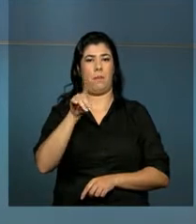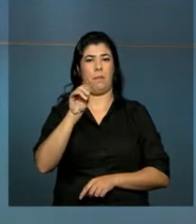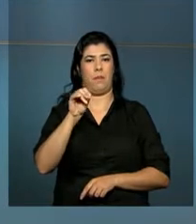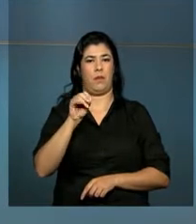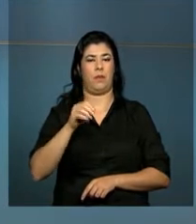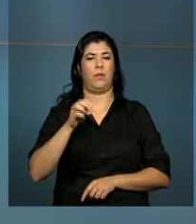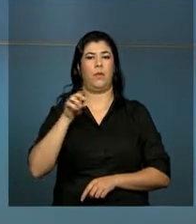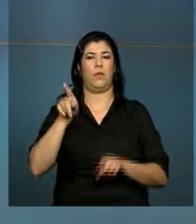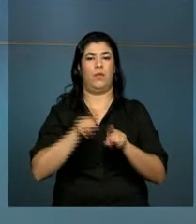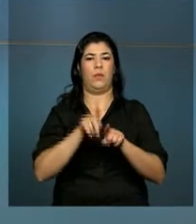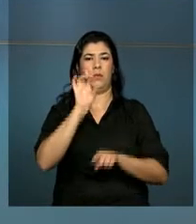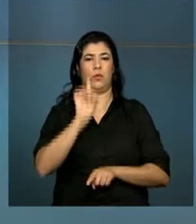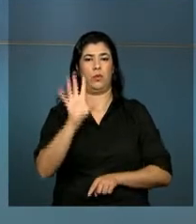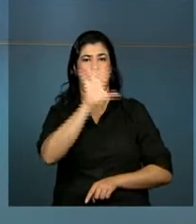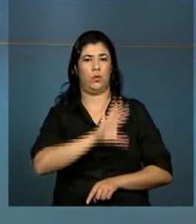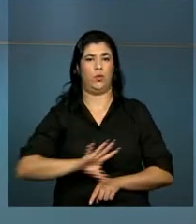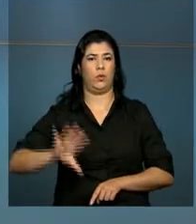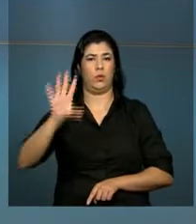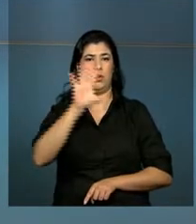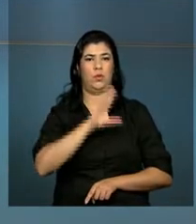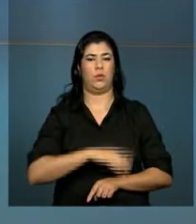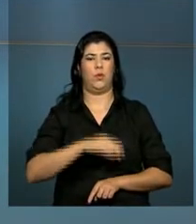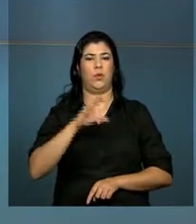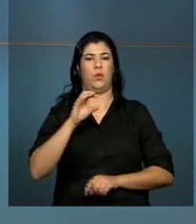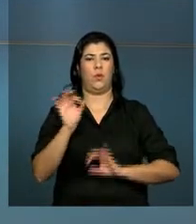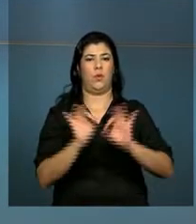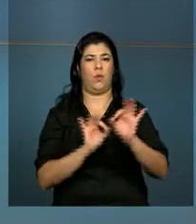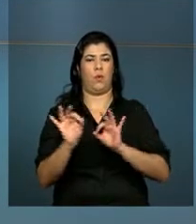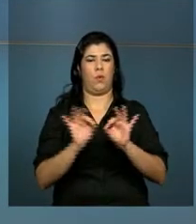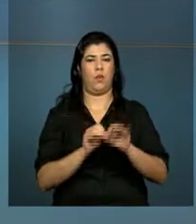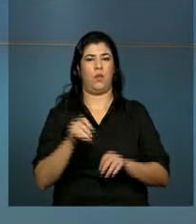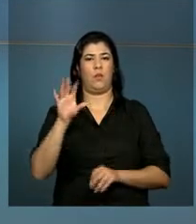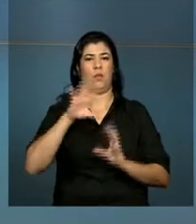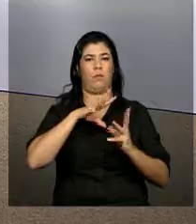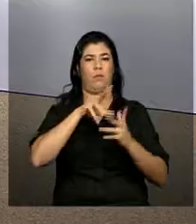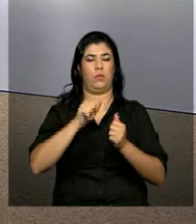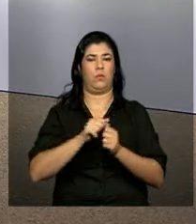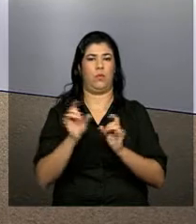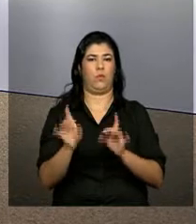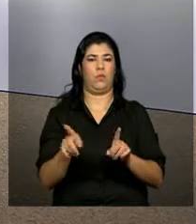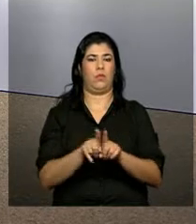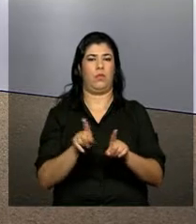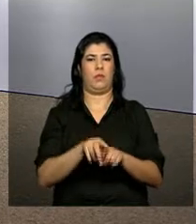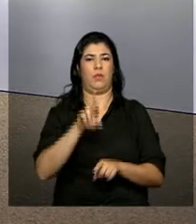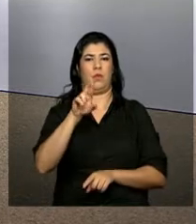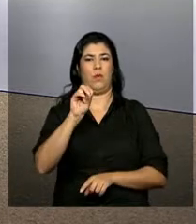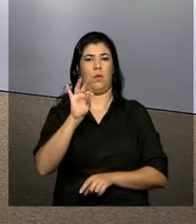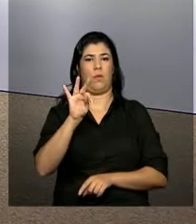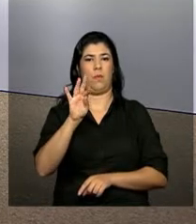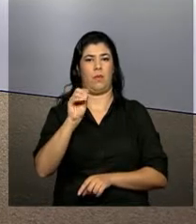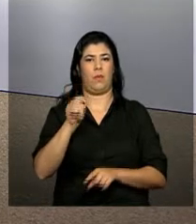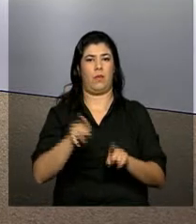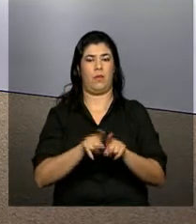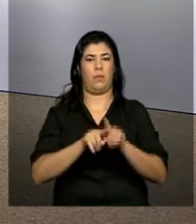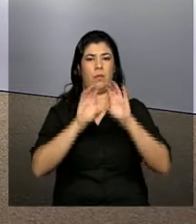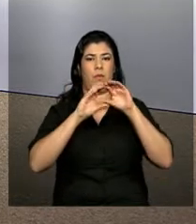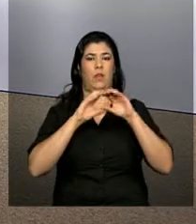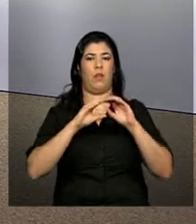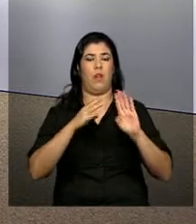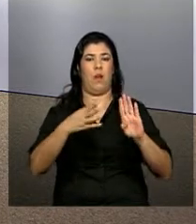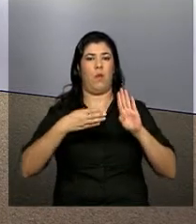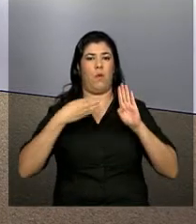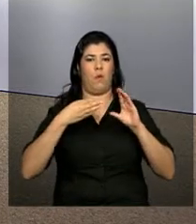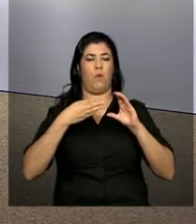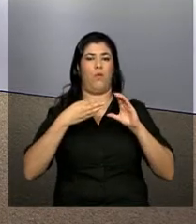-geral da Organização Mundial do Comércio, Roberto Azevedo. A conferência de imprensa começa neste momento